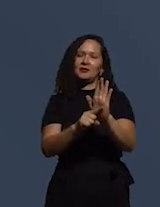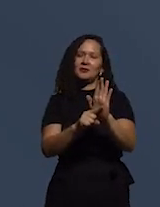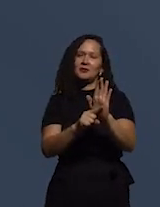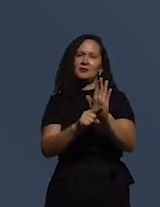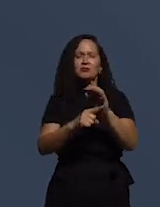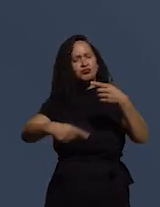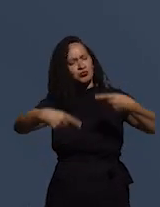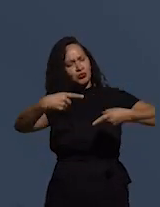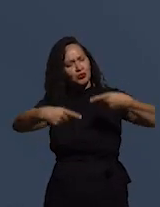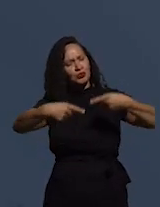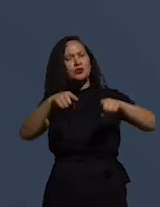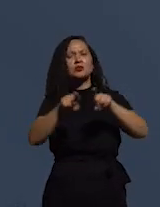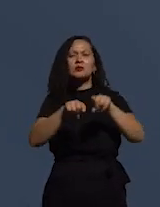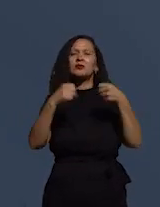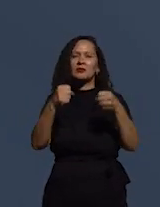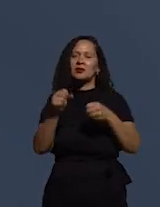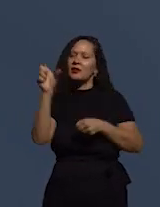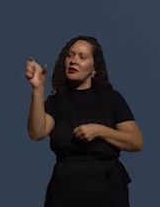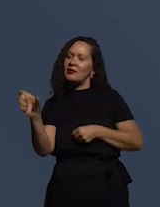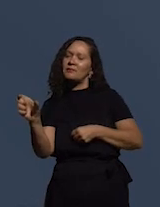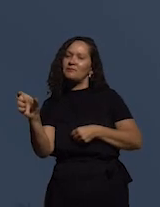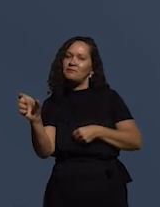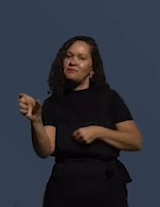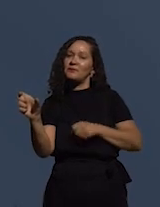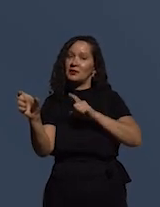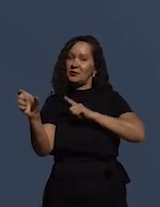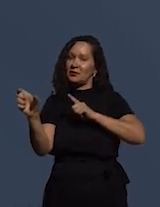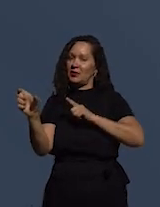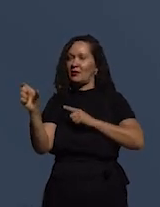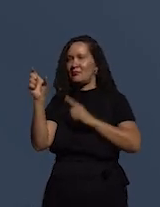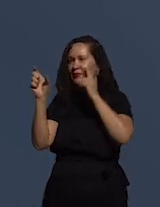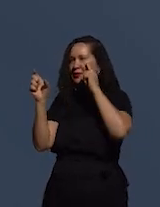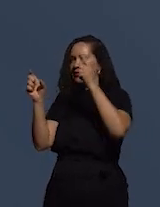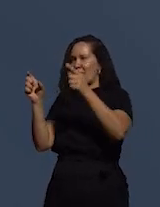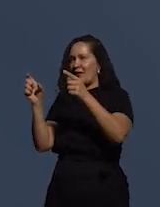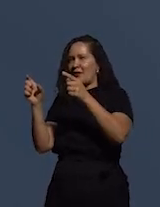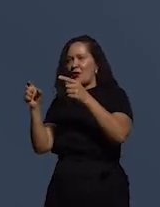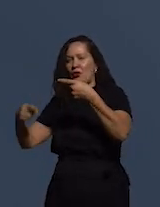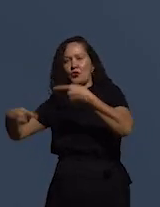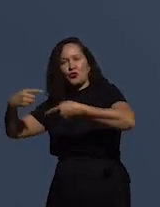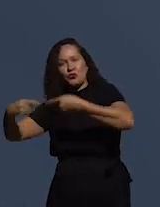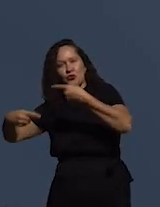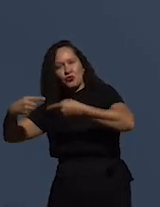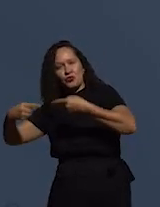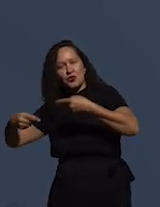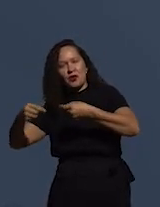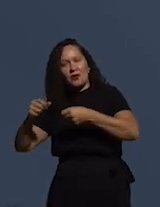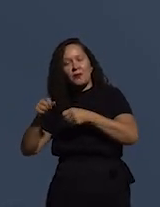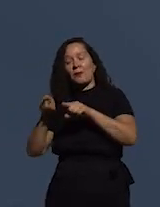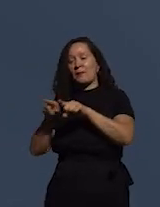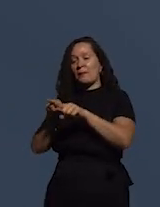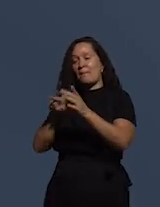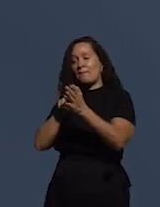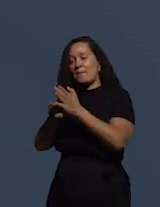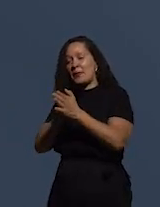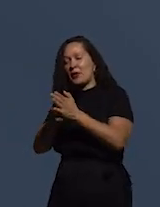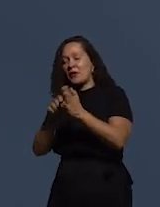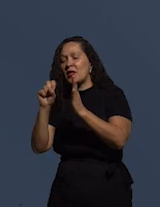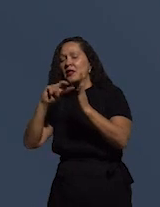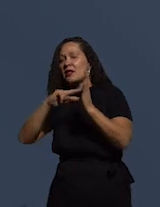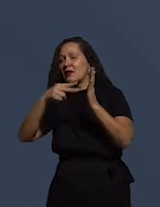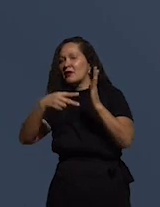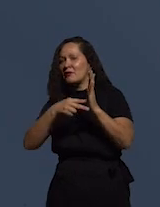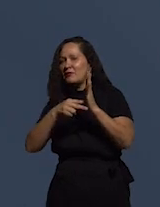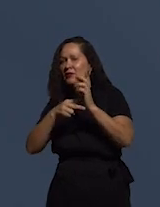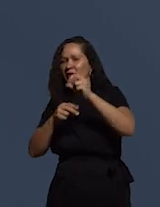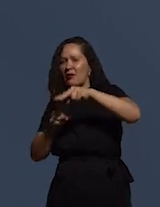debates. De um lado, em uma premissa discursiva, é inquestionável que o signo corrupção